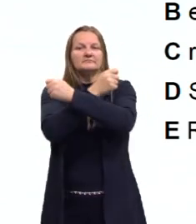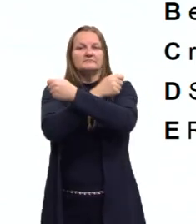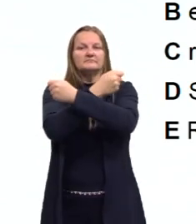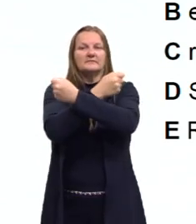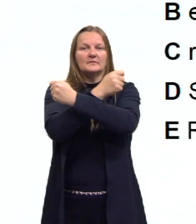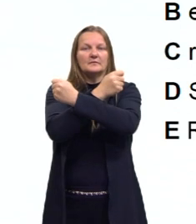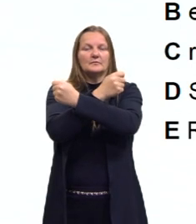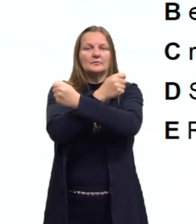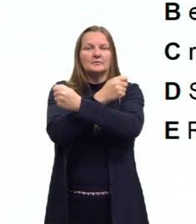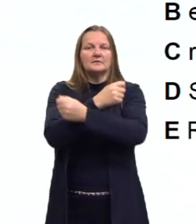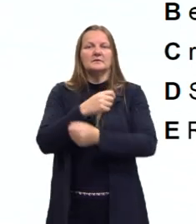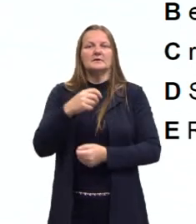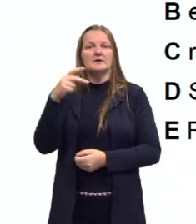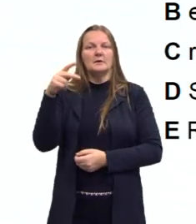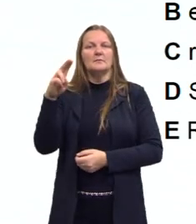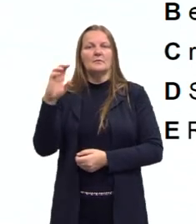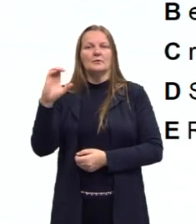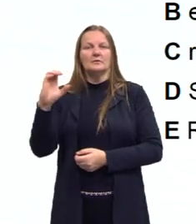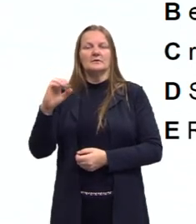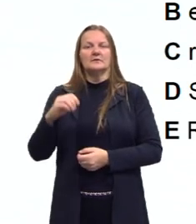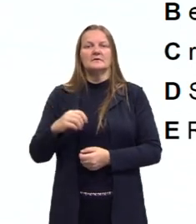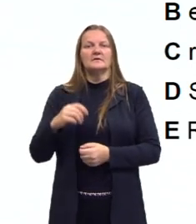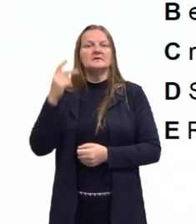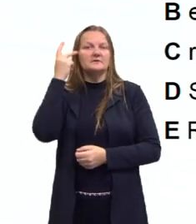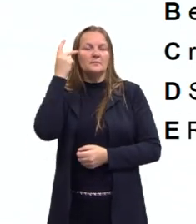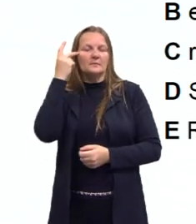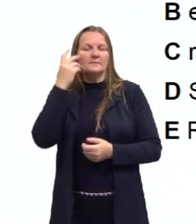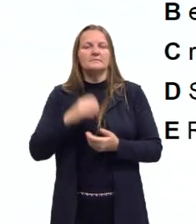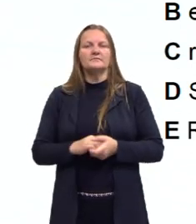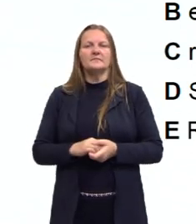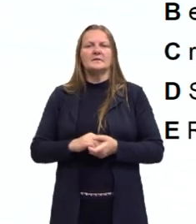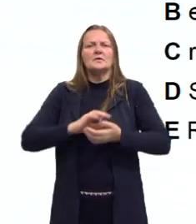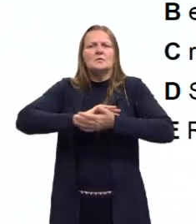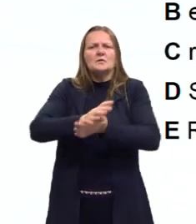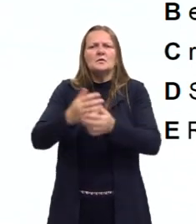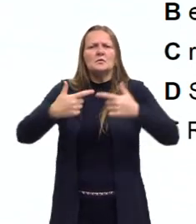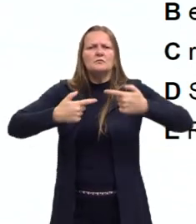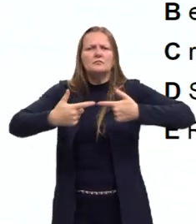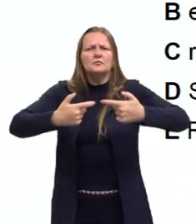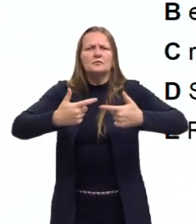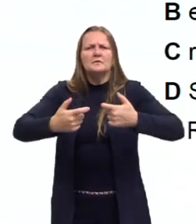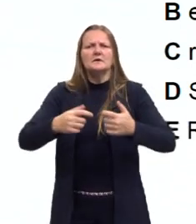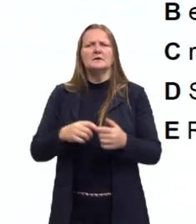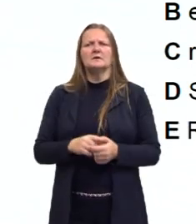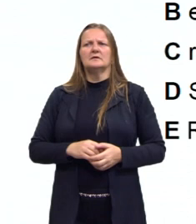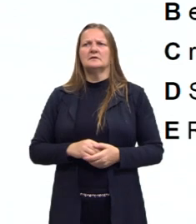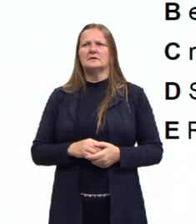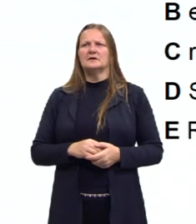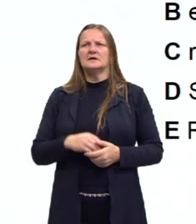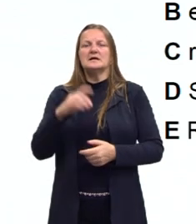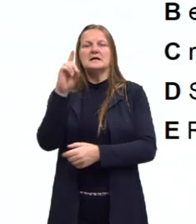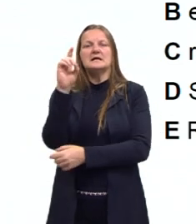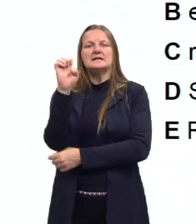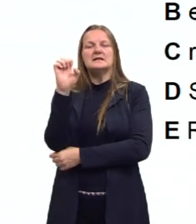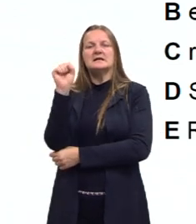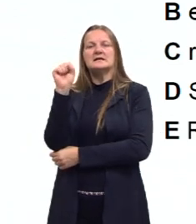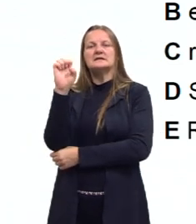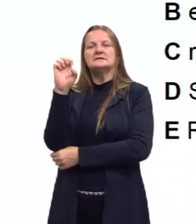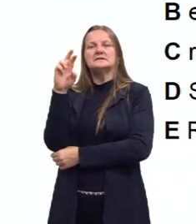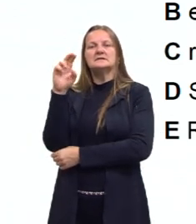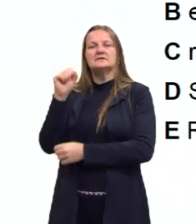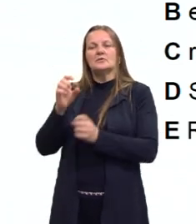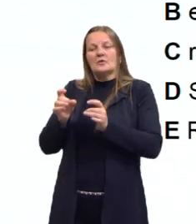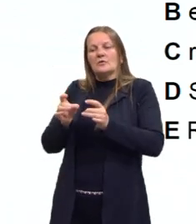Eu vou ler o texto para vocês, então. Derrotas na guerra, deserções. Deserção é quando o cara sai